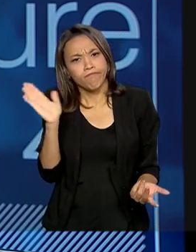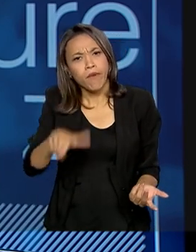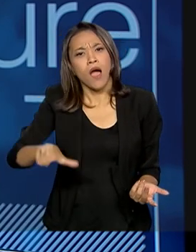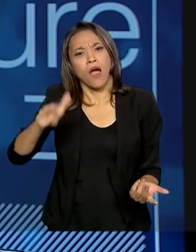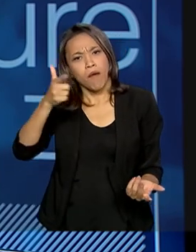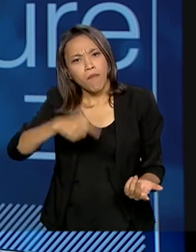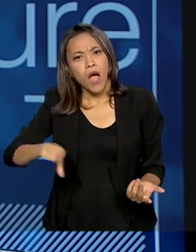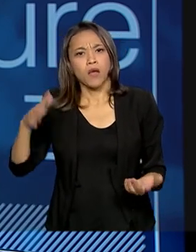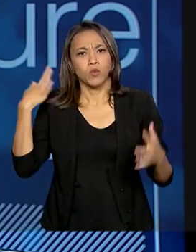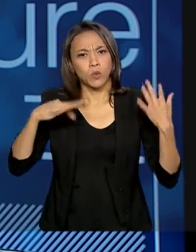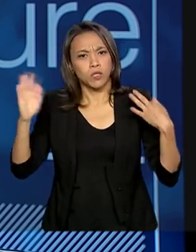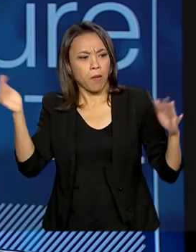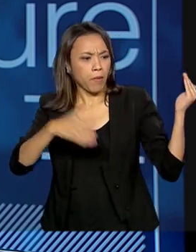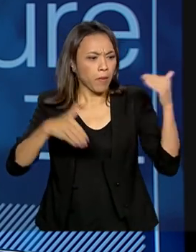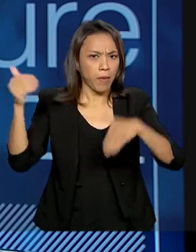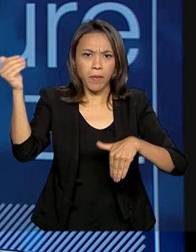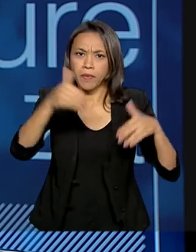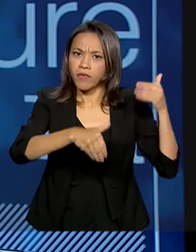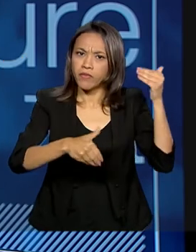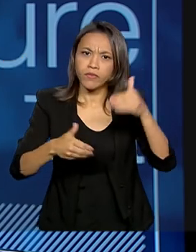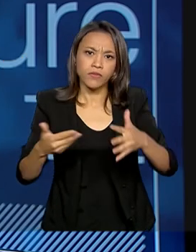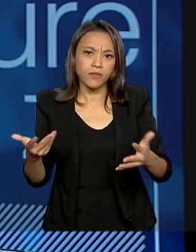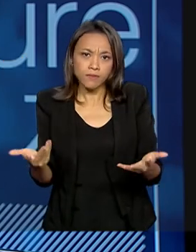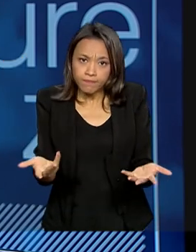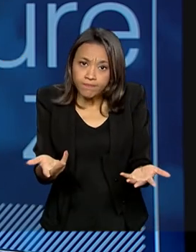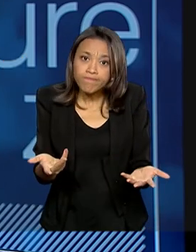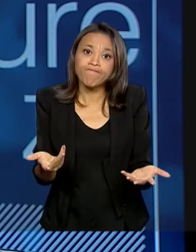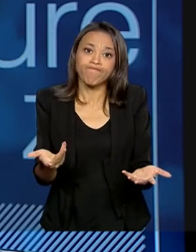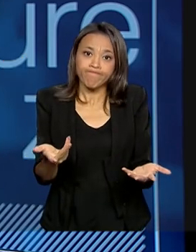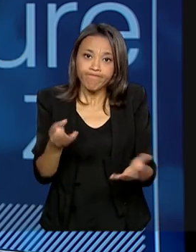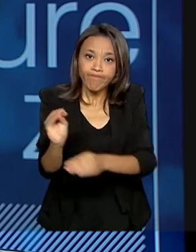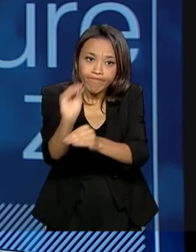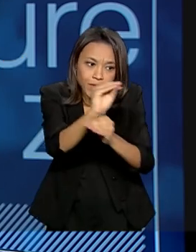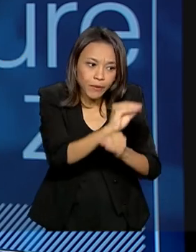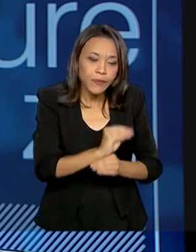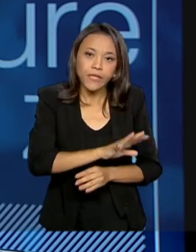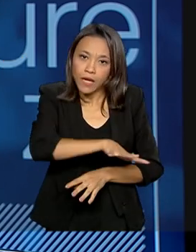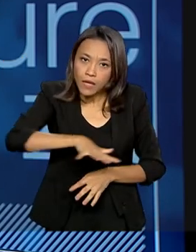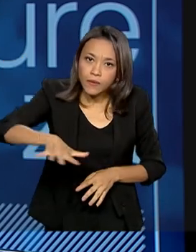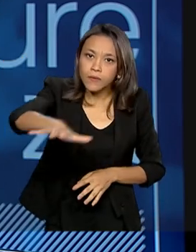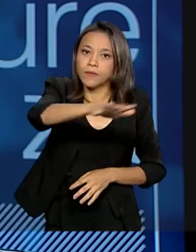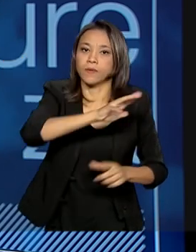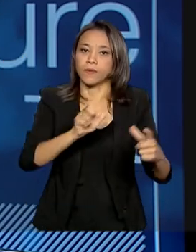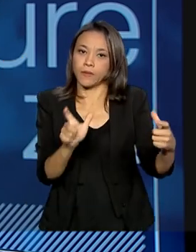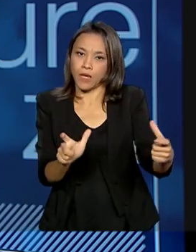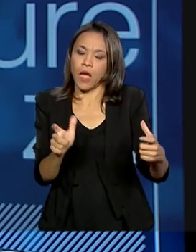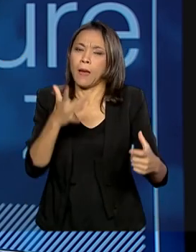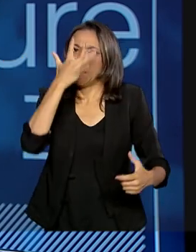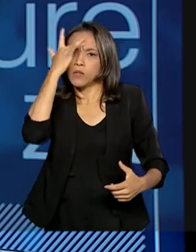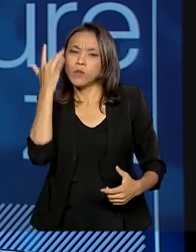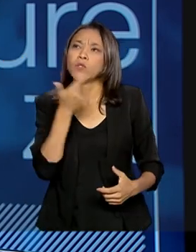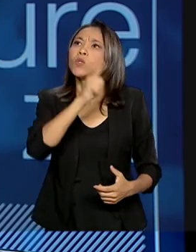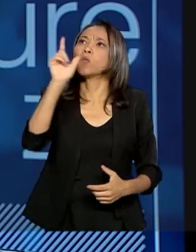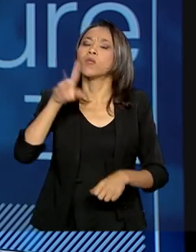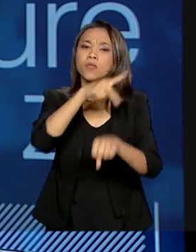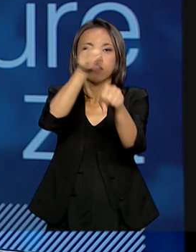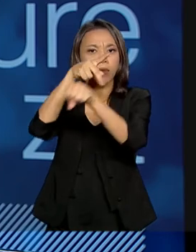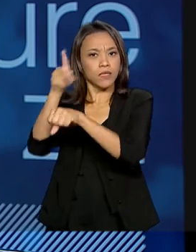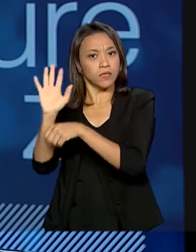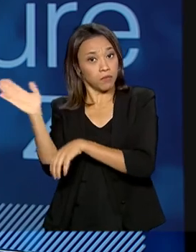turistas. 2.500 quilômetros são de área de preservação. Então, a gente pode trazer pessoas de outros países para